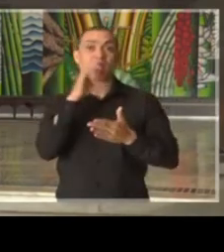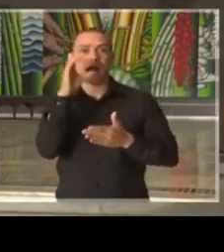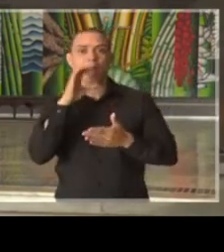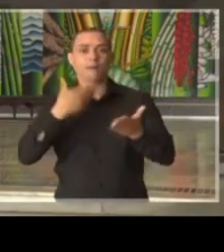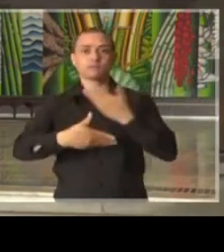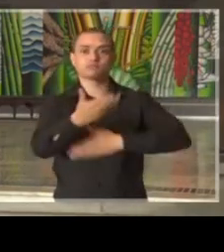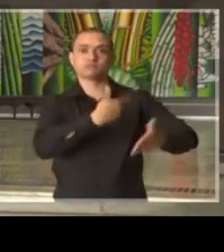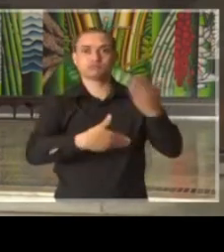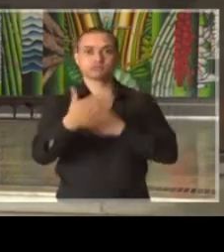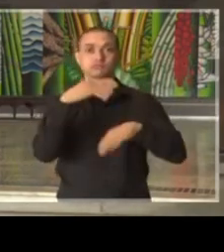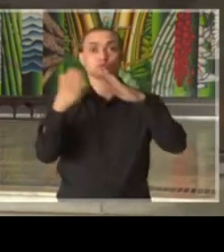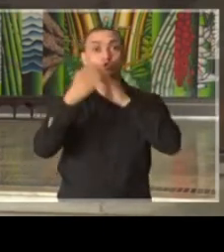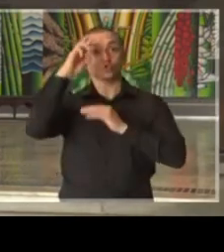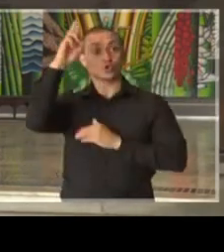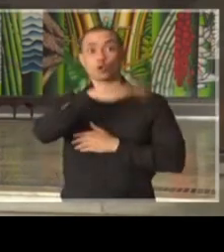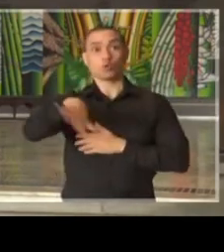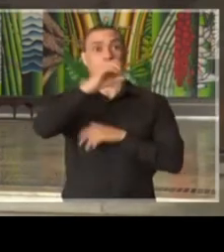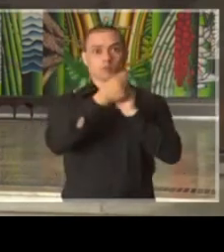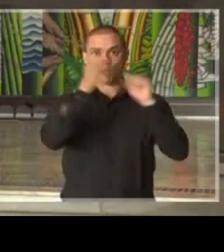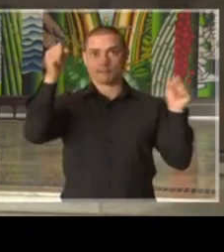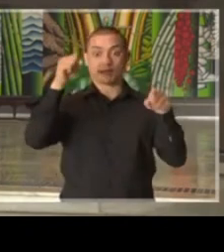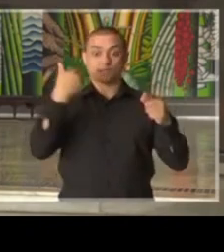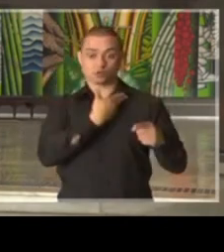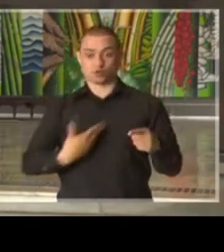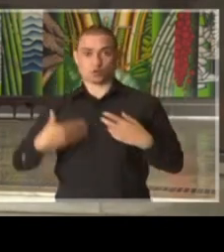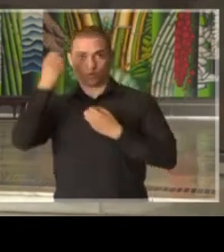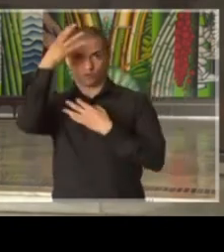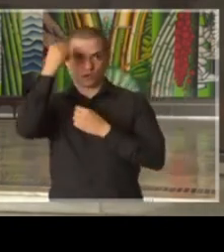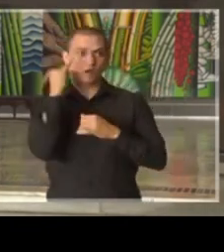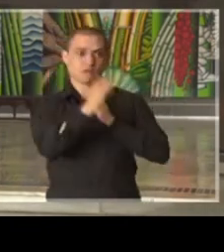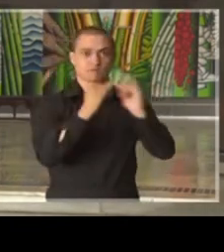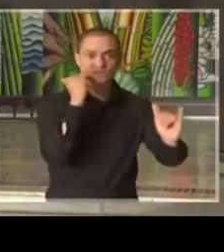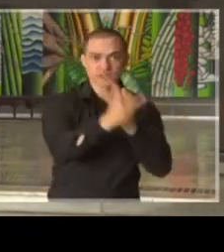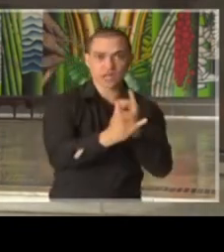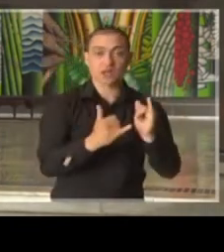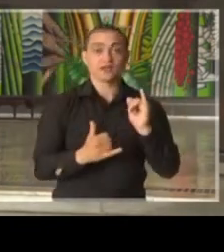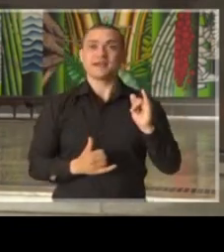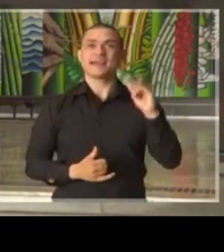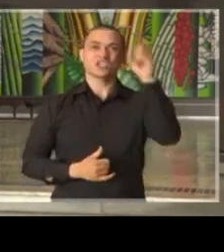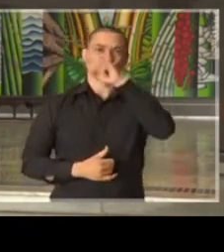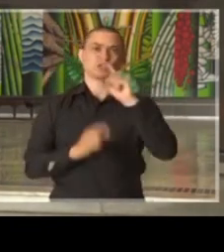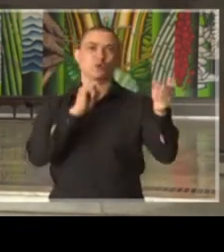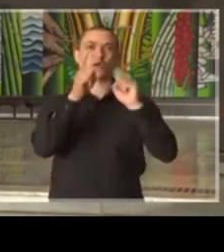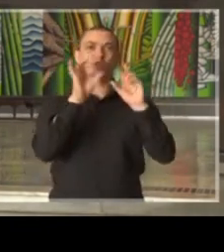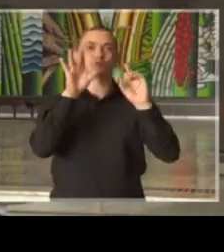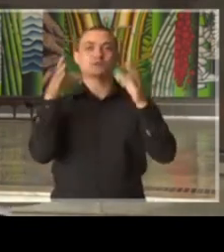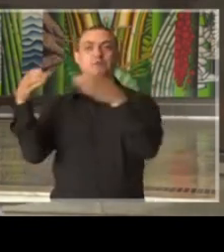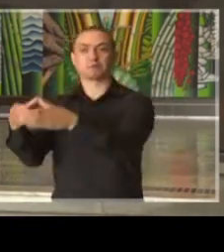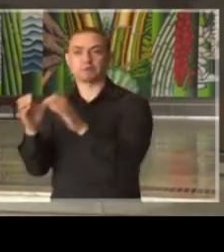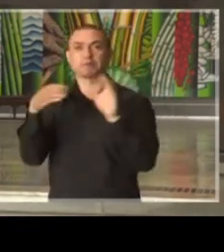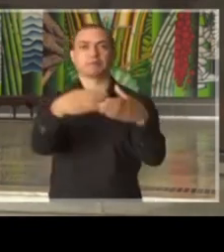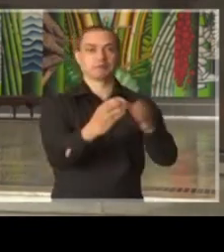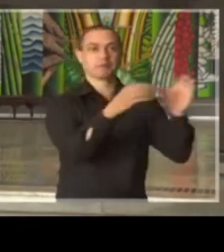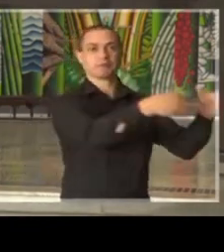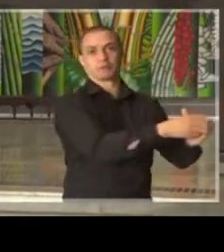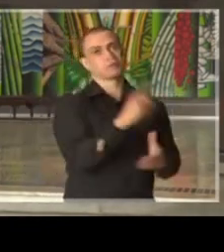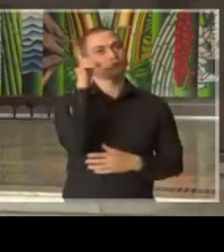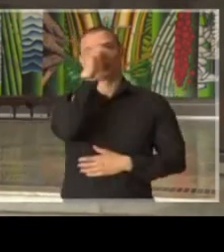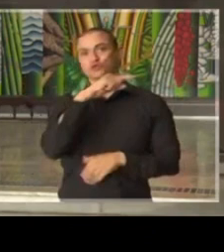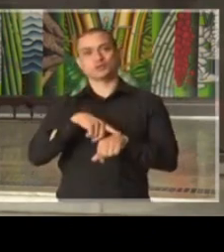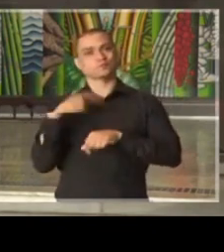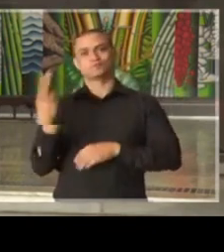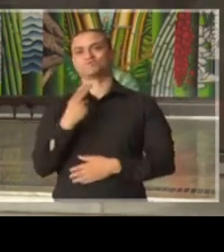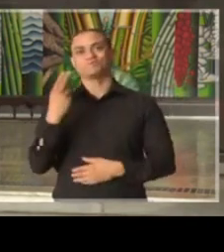compartilhamento das informações do governo. É muito difícil nós organizarmos reuniões específicas com todos os setores da economia,